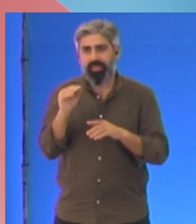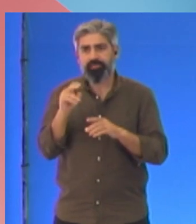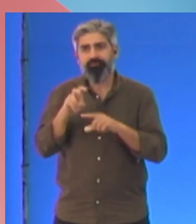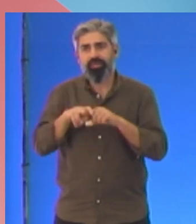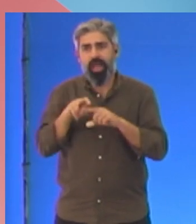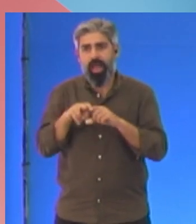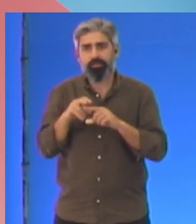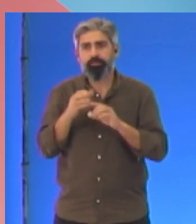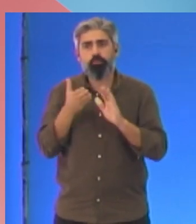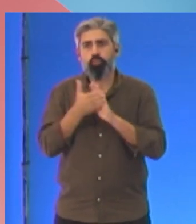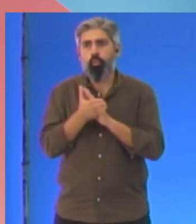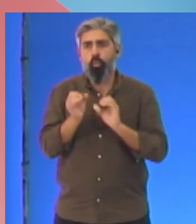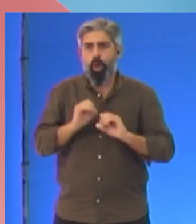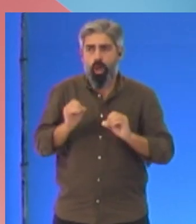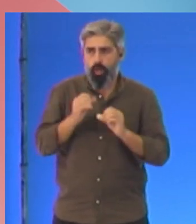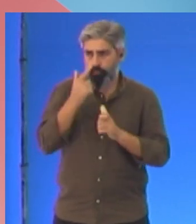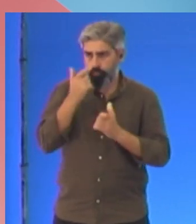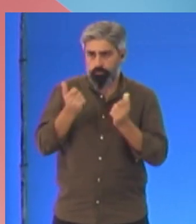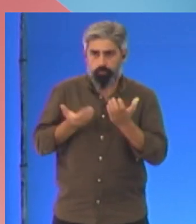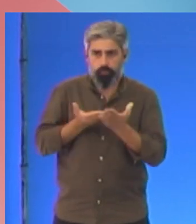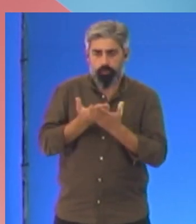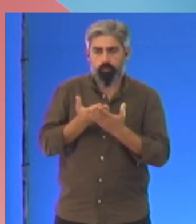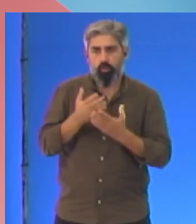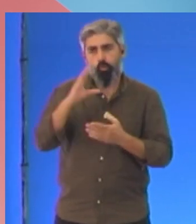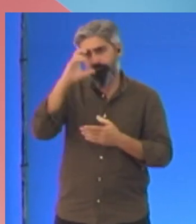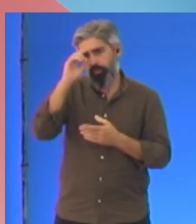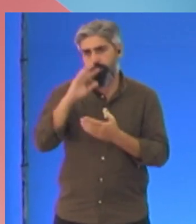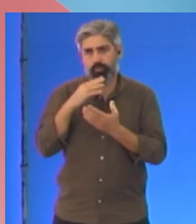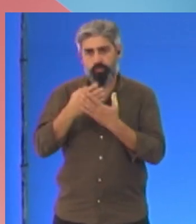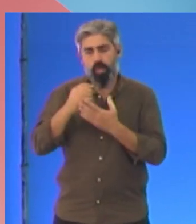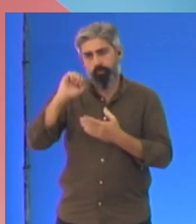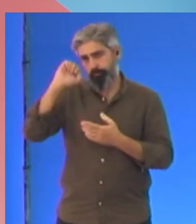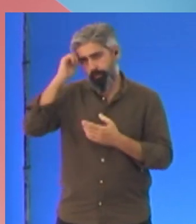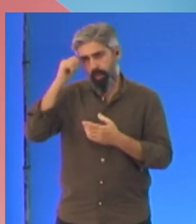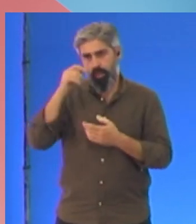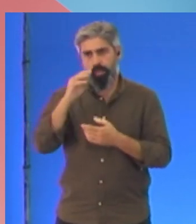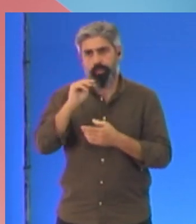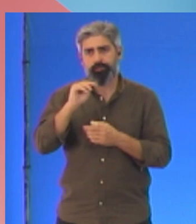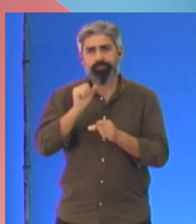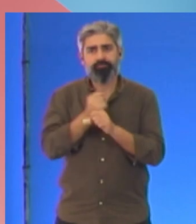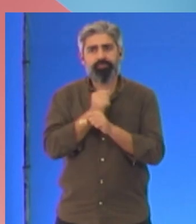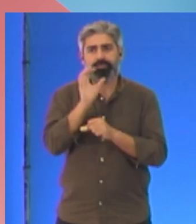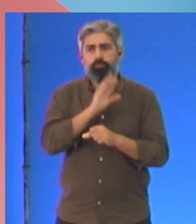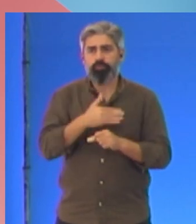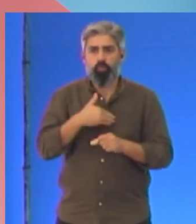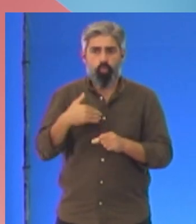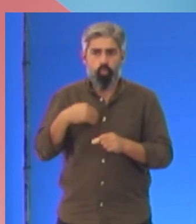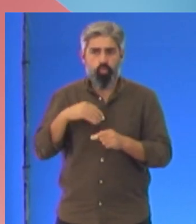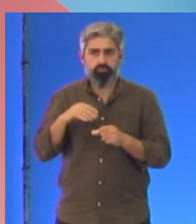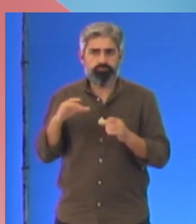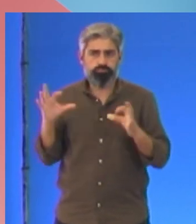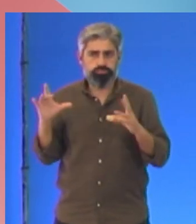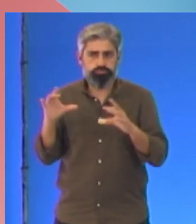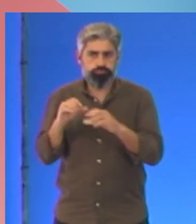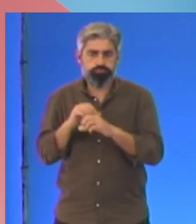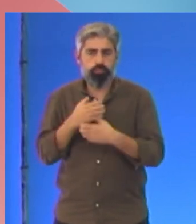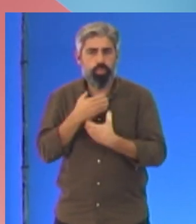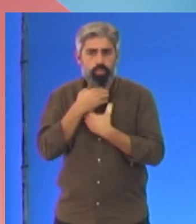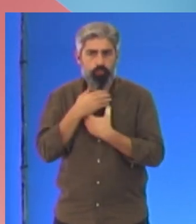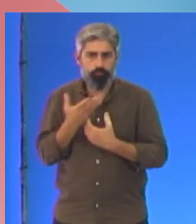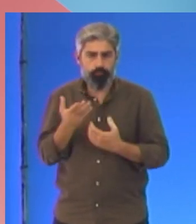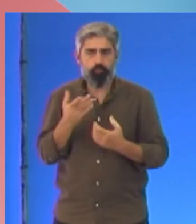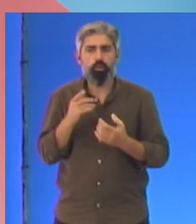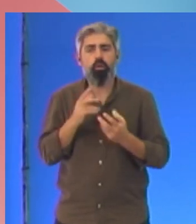preencher. O Governo está a condenar o SNS ao estrangulamento. A segunda irresponsabilidade é o festival de